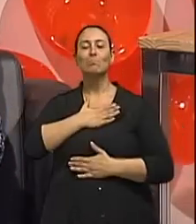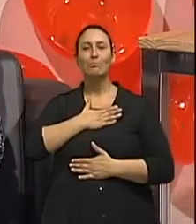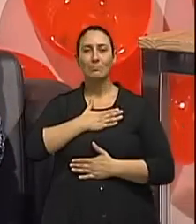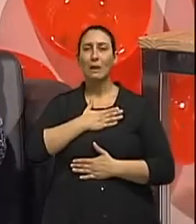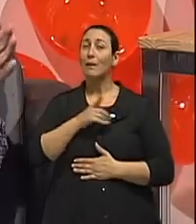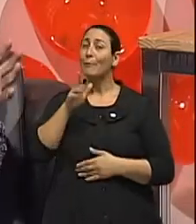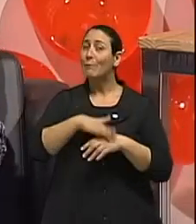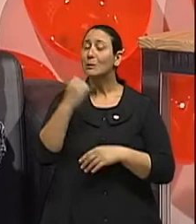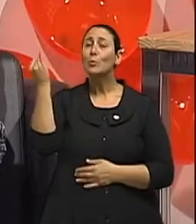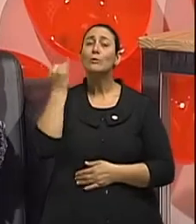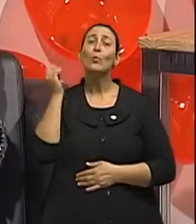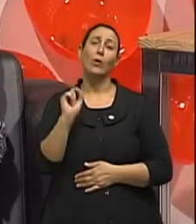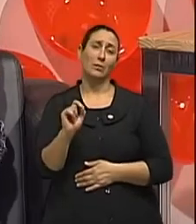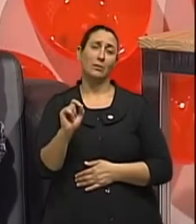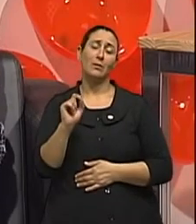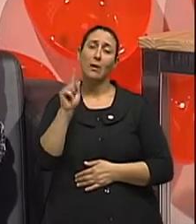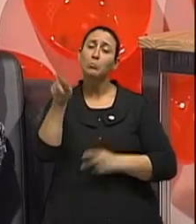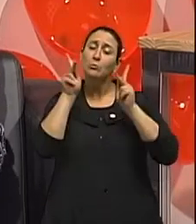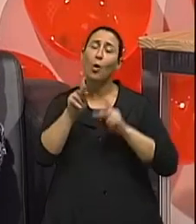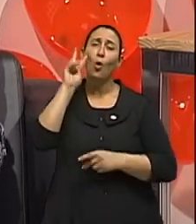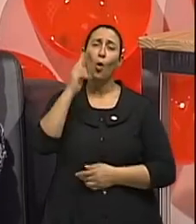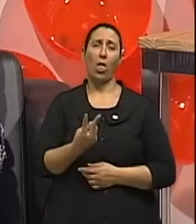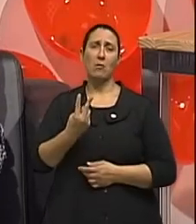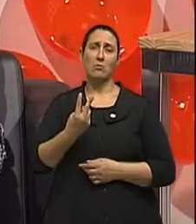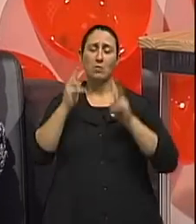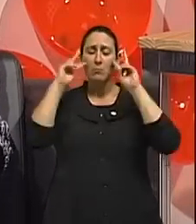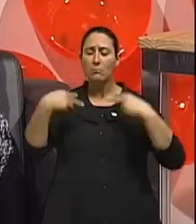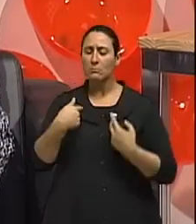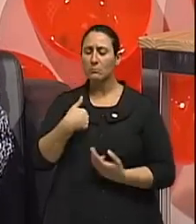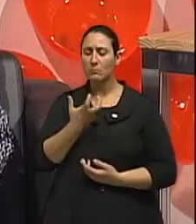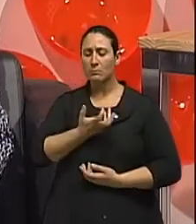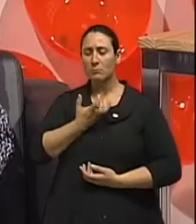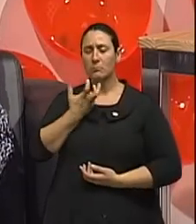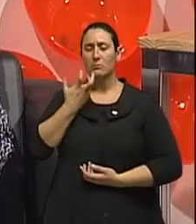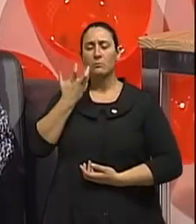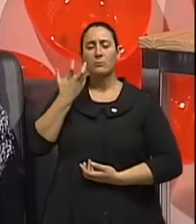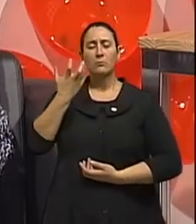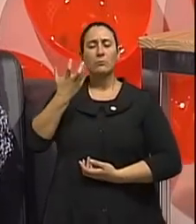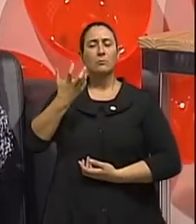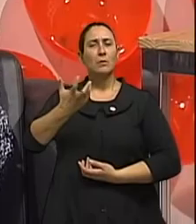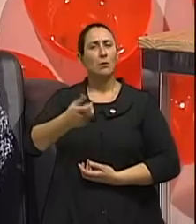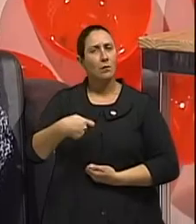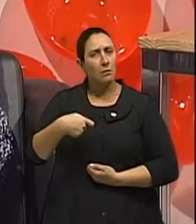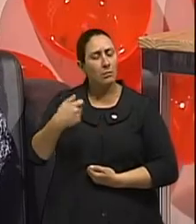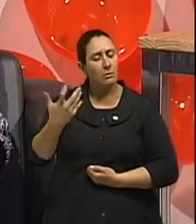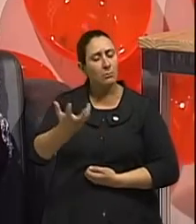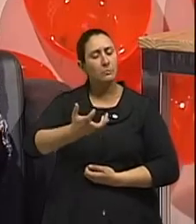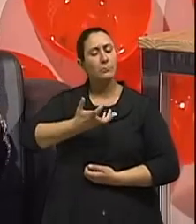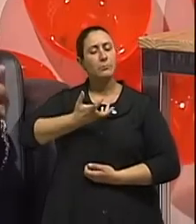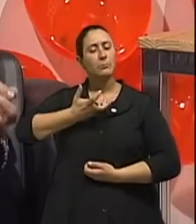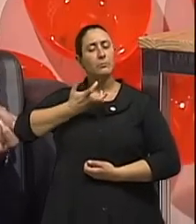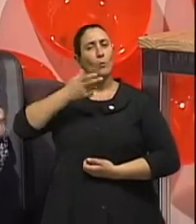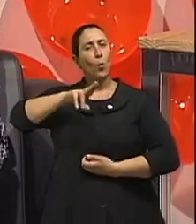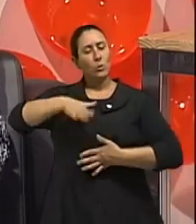o mais importante é a pessoa poder reconhecer a sua respiração e fazer uma respiração diafragmática, uma respiração abdominal. Até